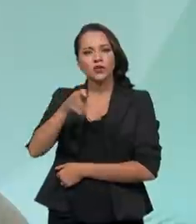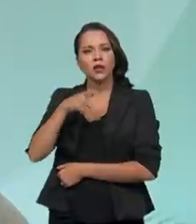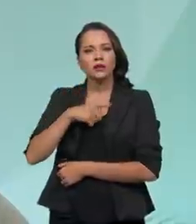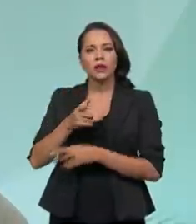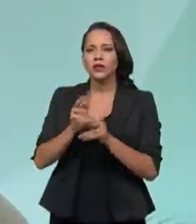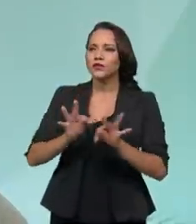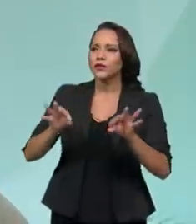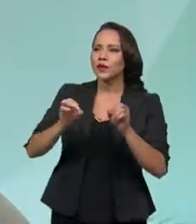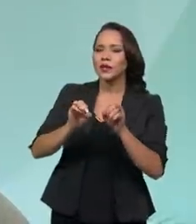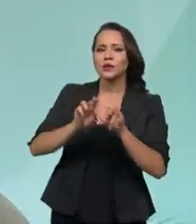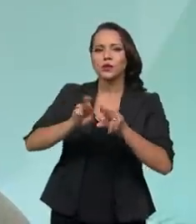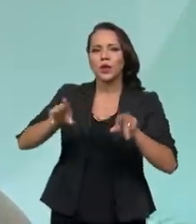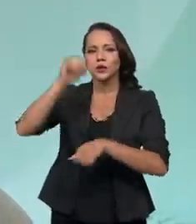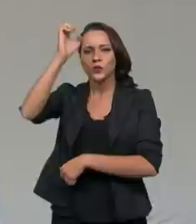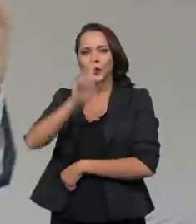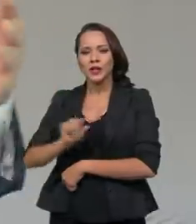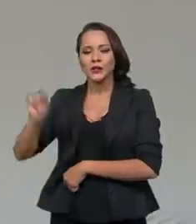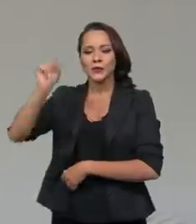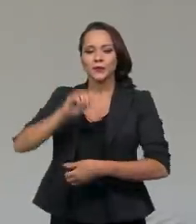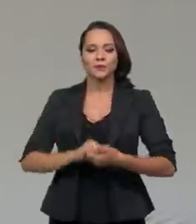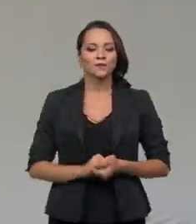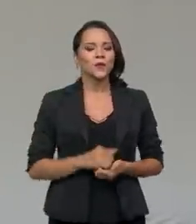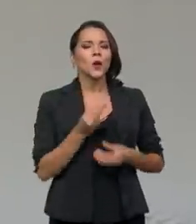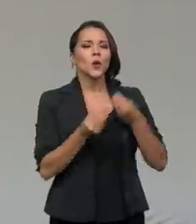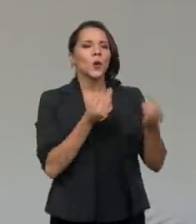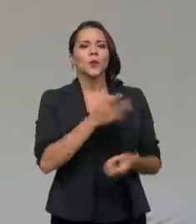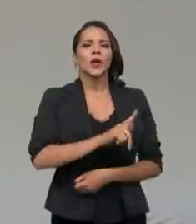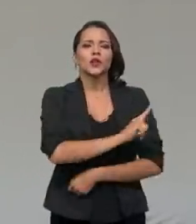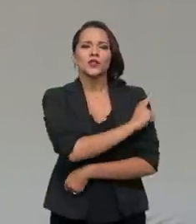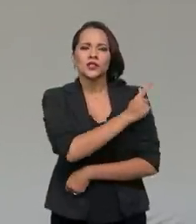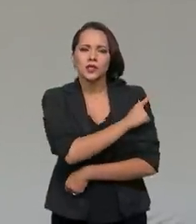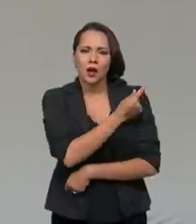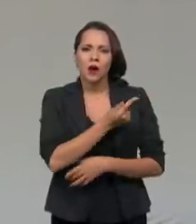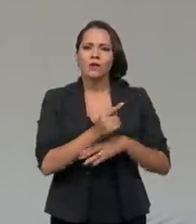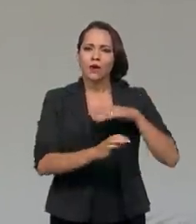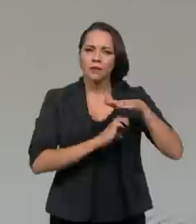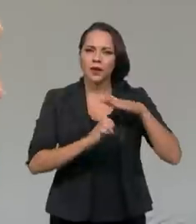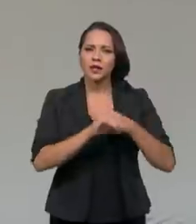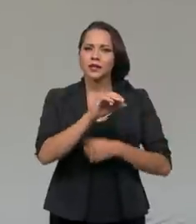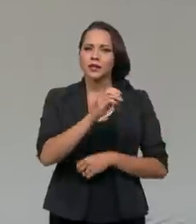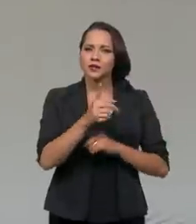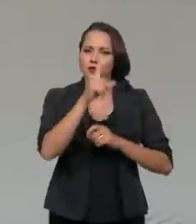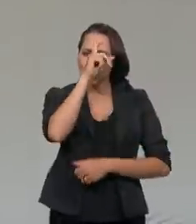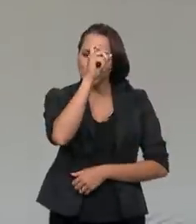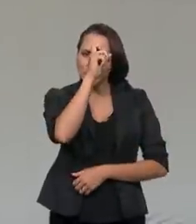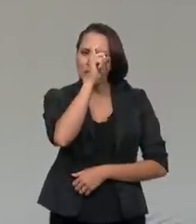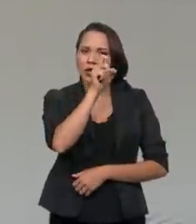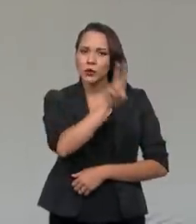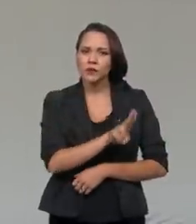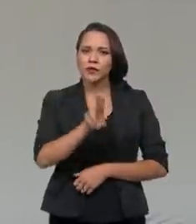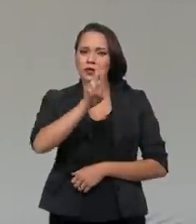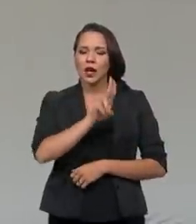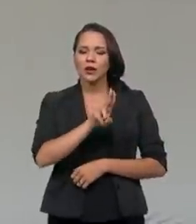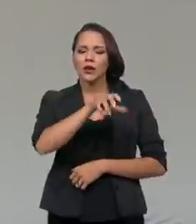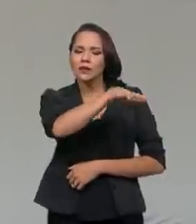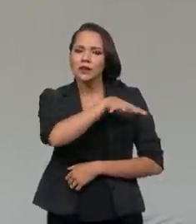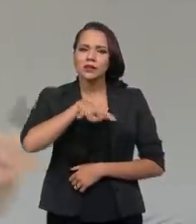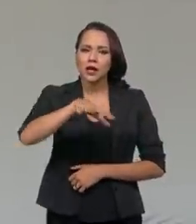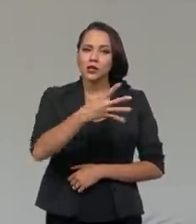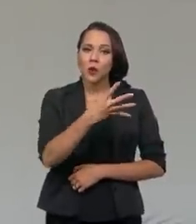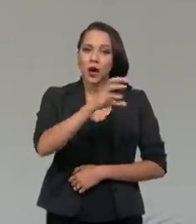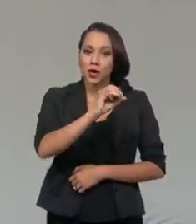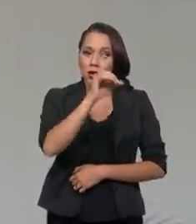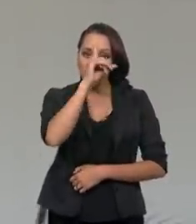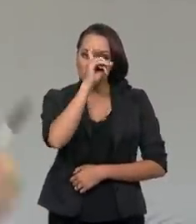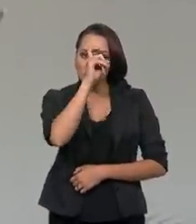distribuídas pelo Brasil inteiro. Como que é a gestão da EBSER dentro desse universo, dessa rede de 40